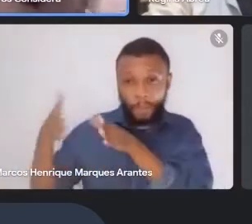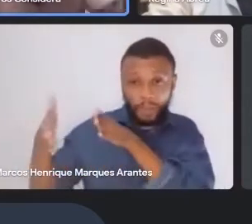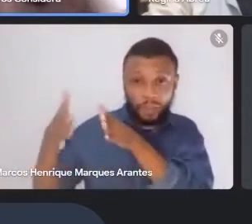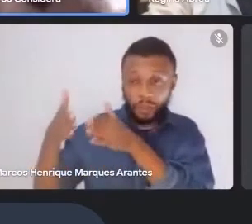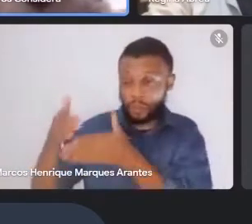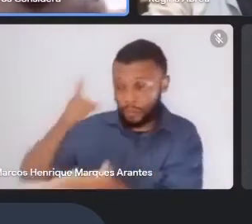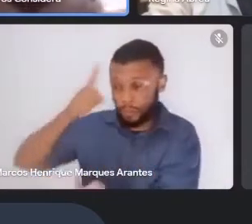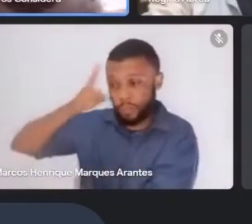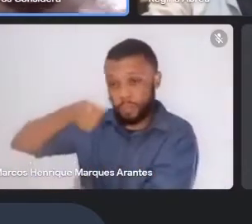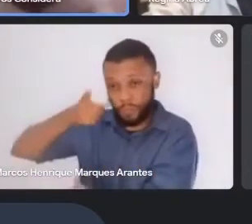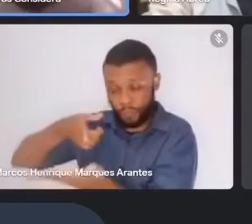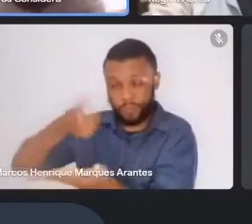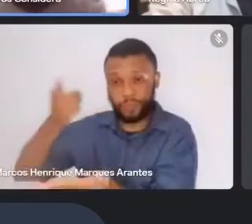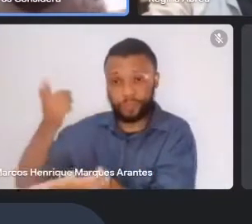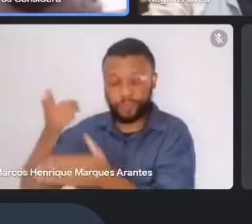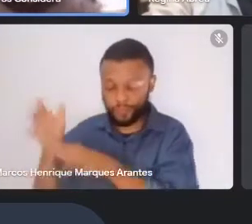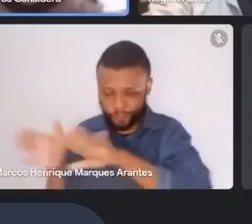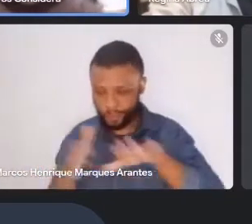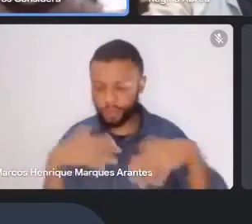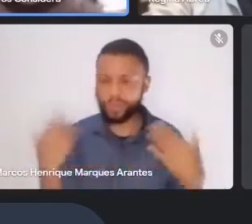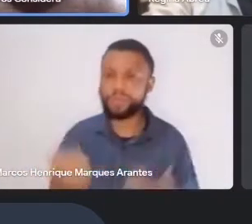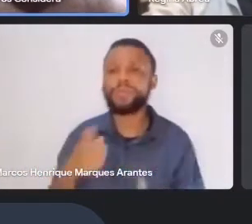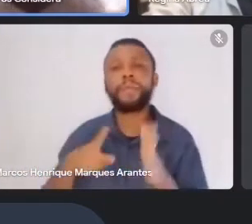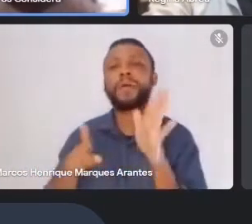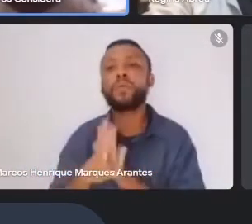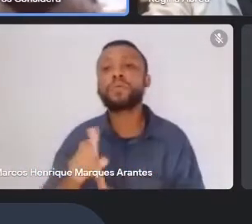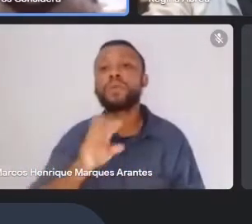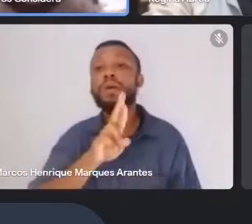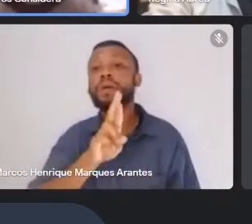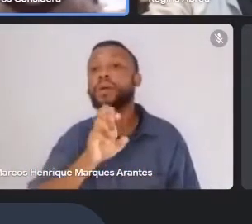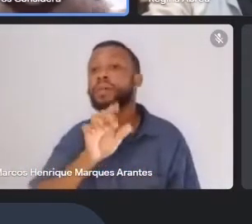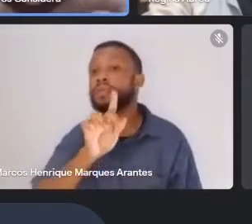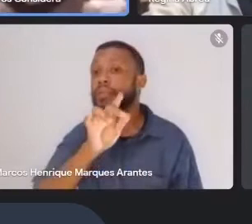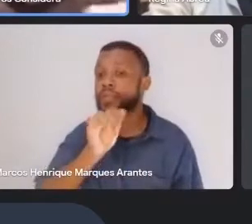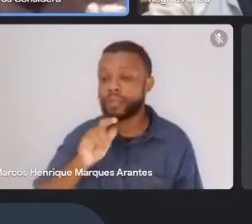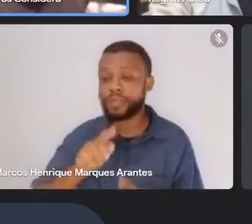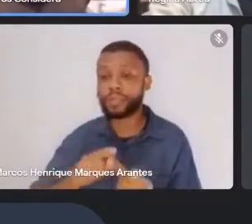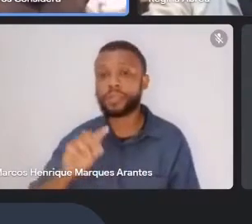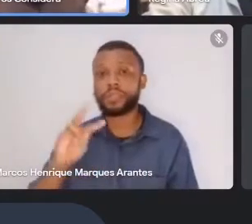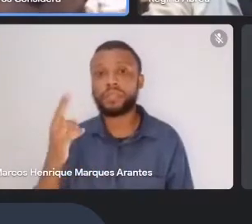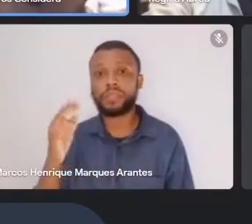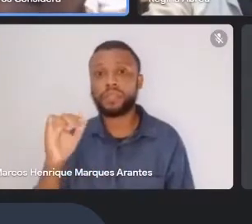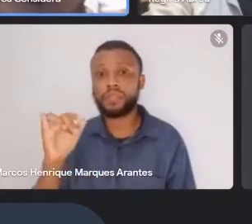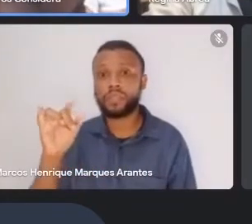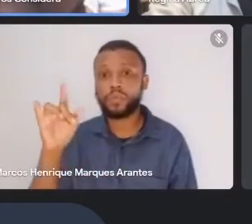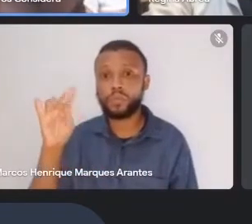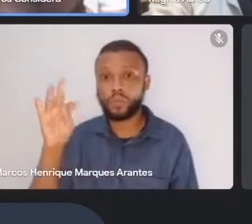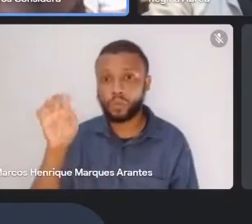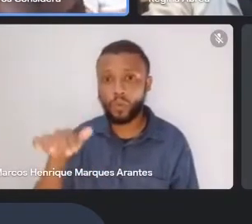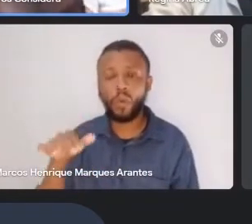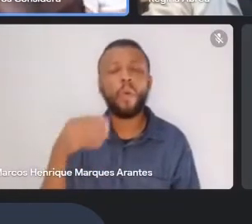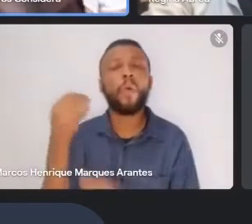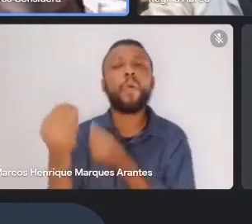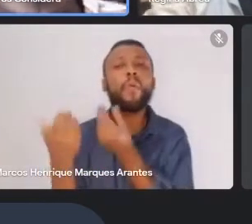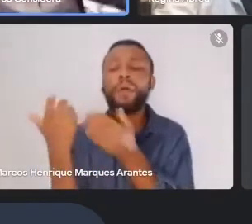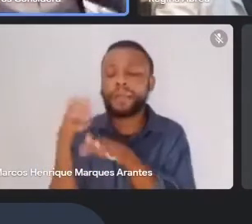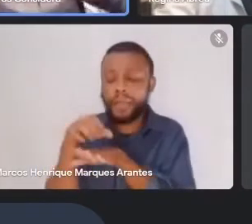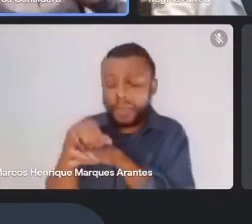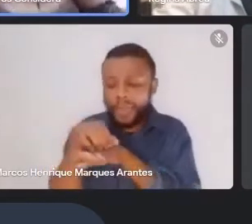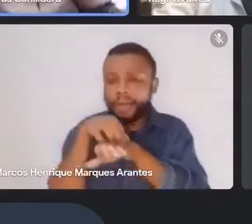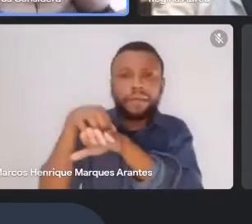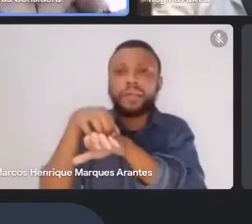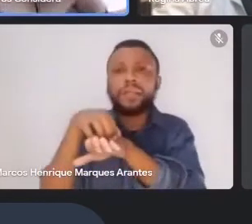Regina, Noilto, como é que vocês avaliam isso? Como é que caravanas entrou pelo Brasil